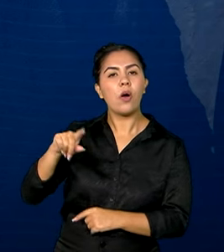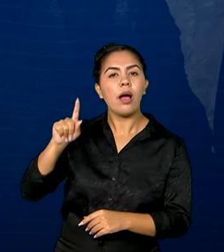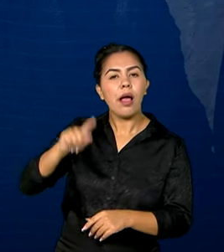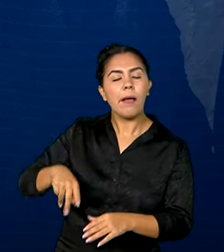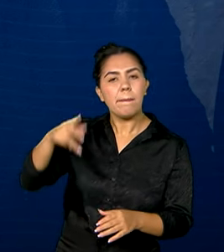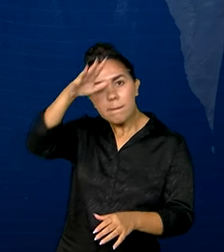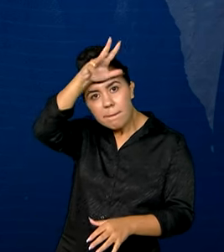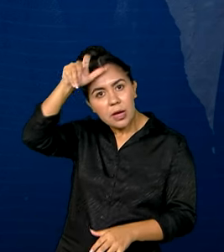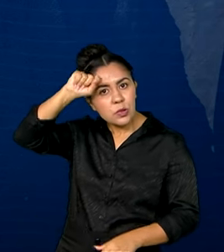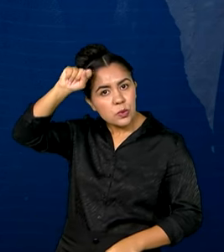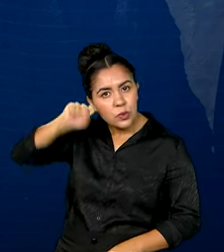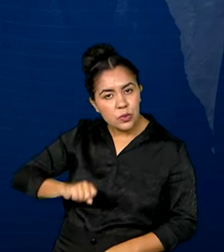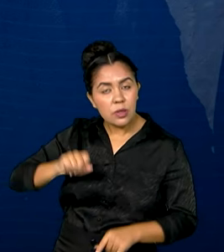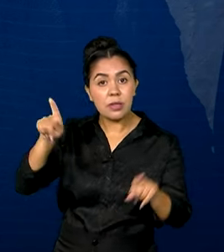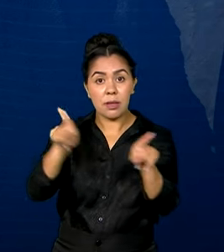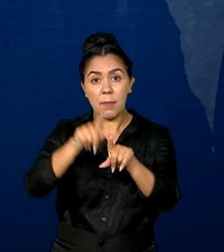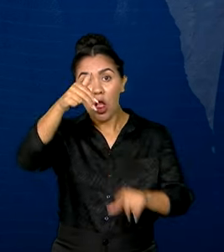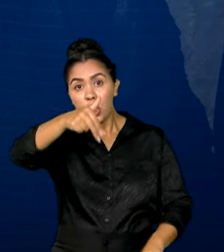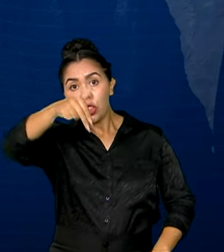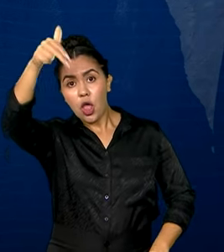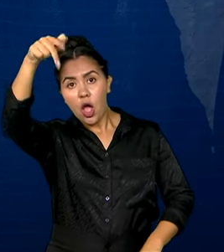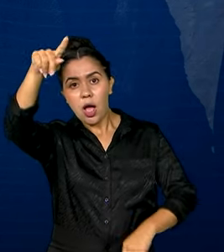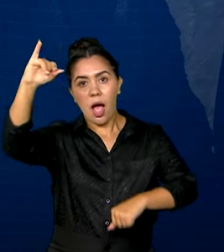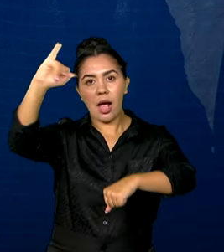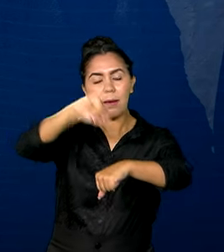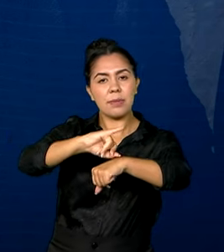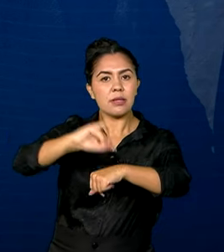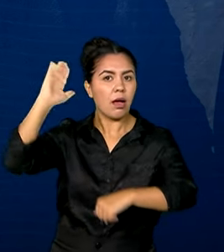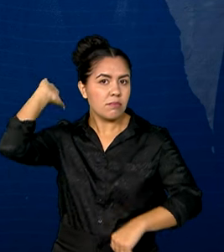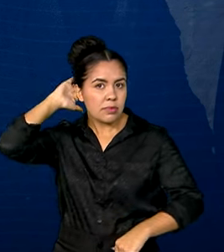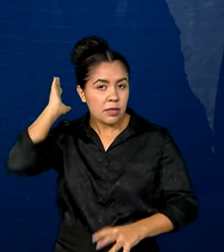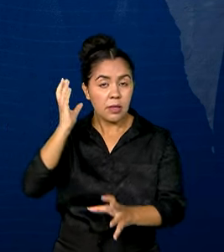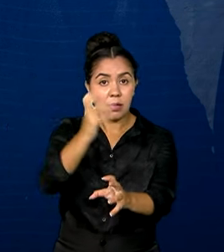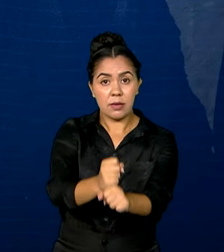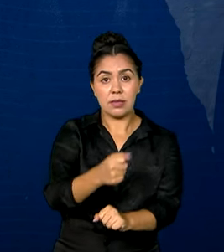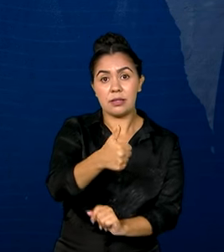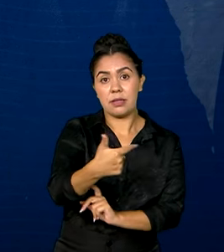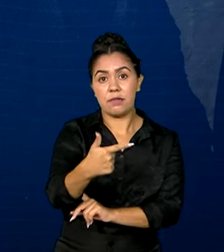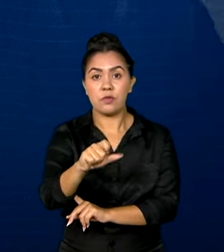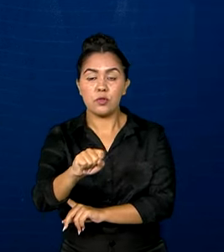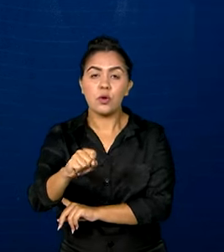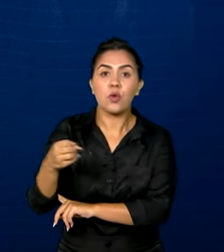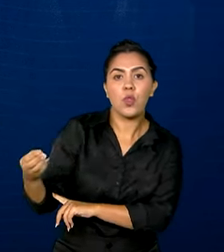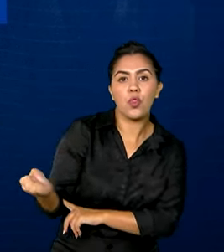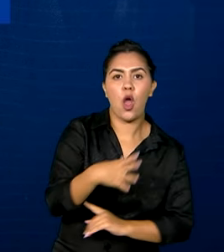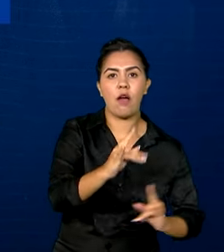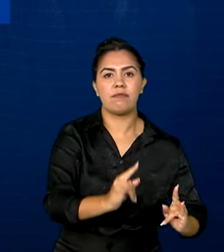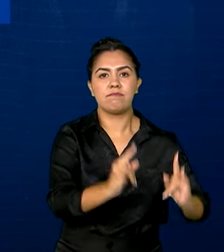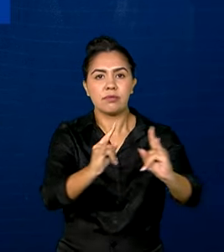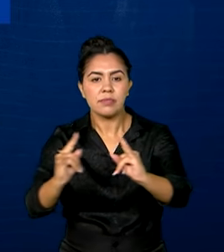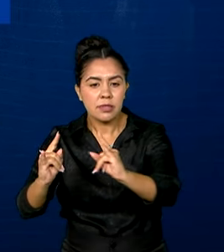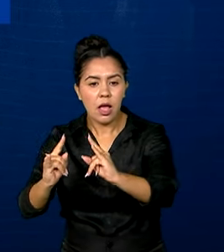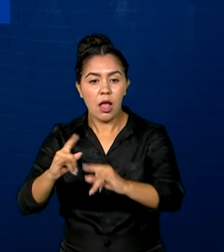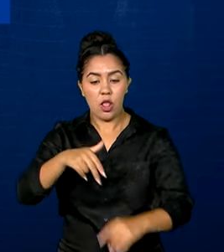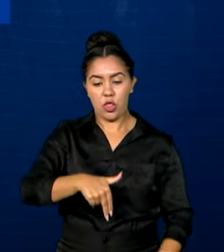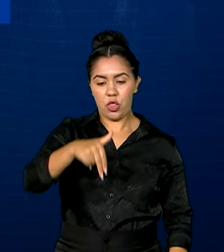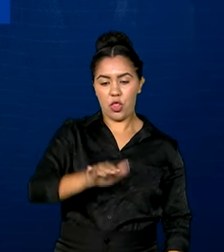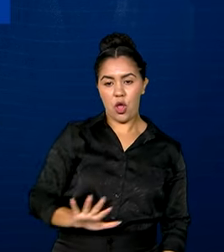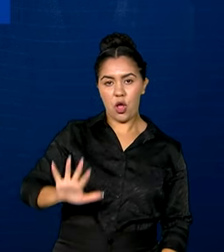norte, a capital do Pará, Belém, terá 128 novos lares. No nordeste, serão